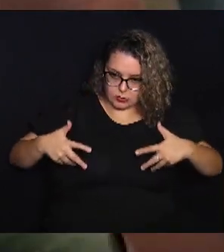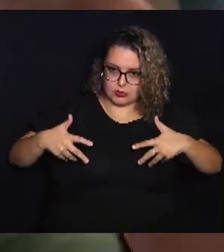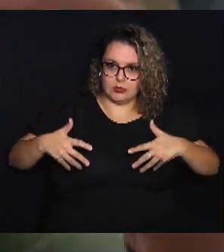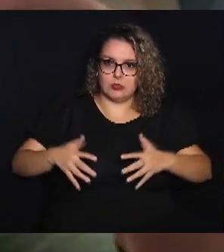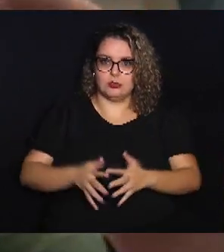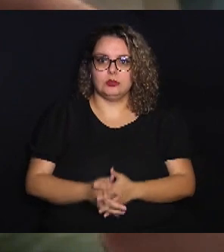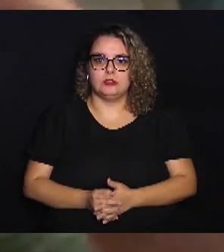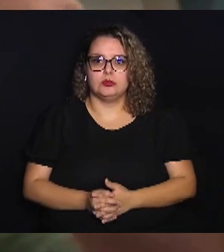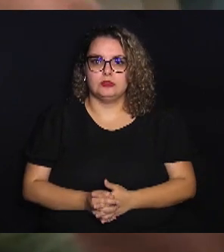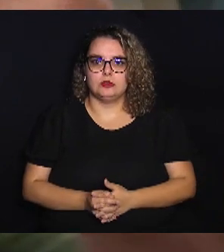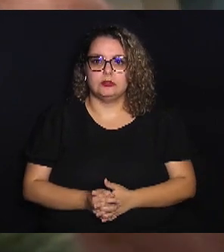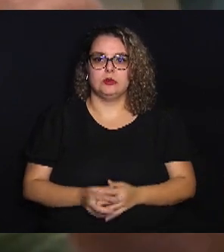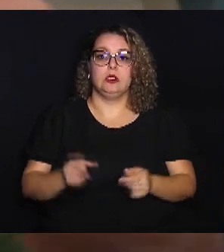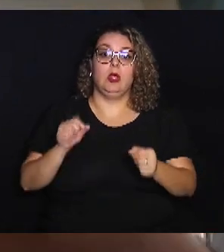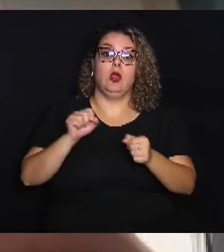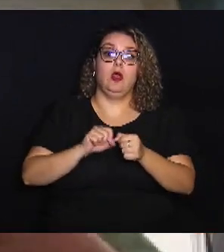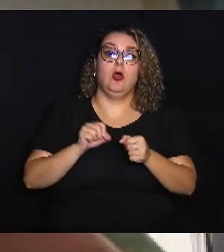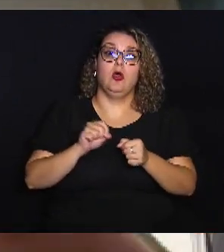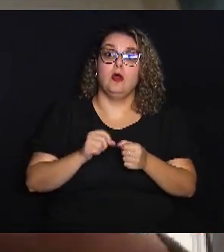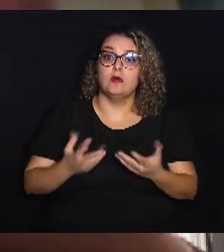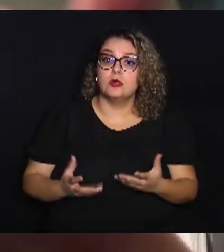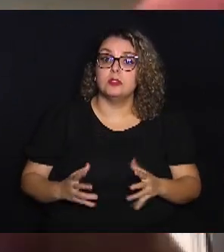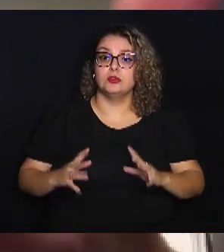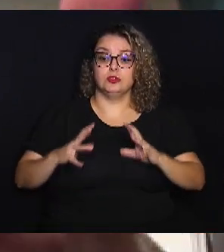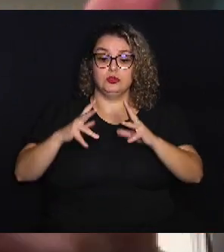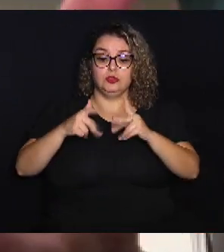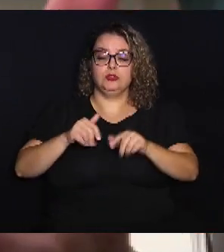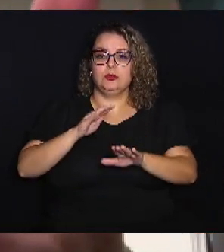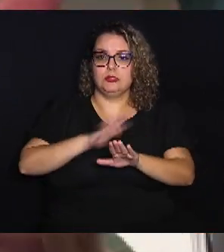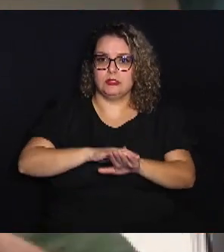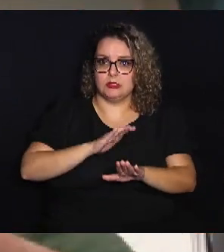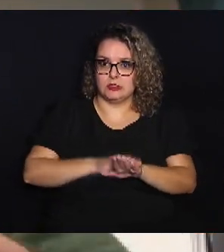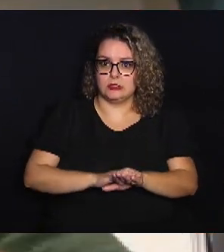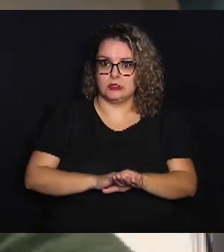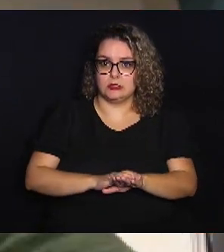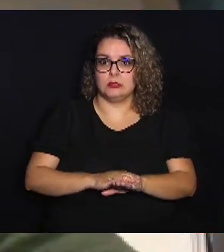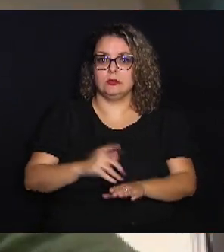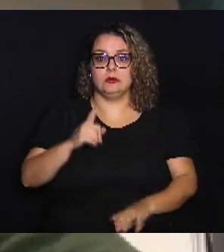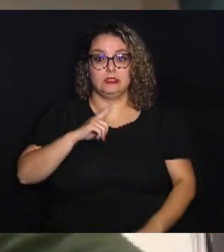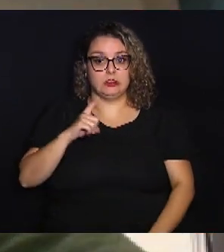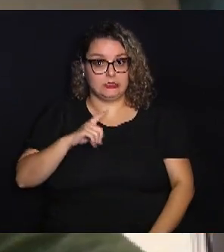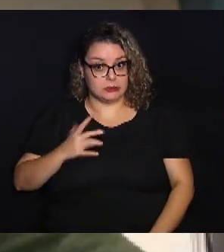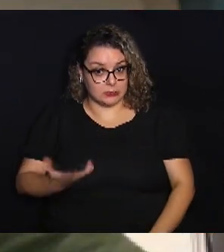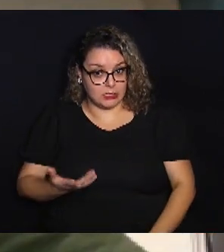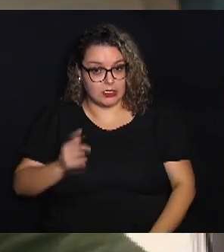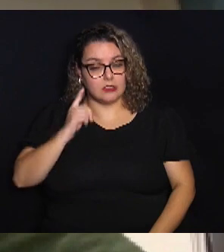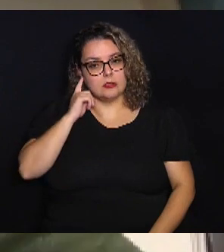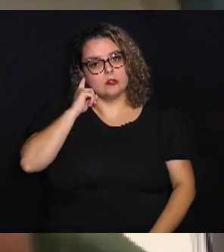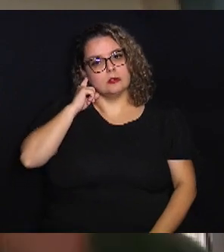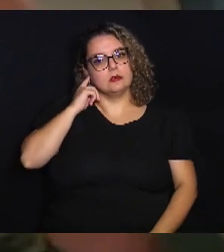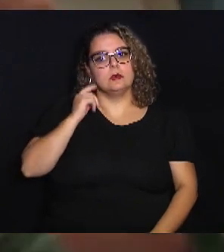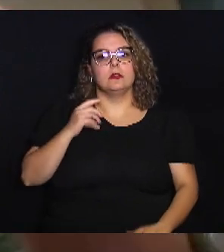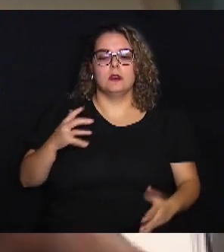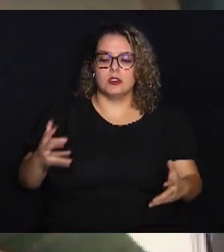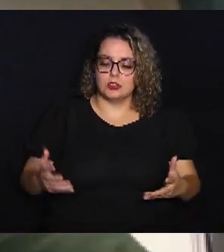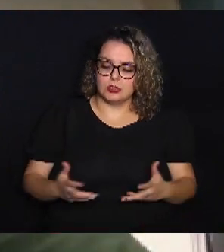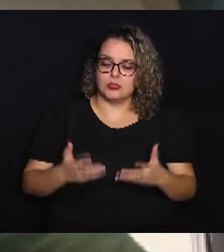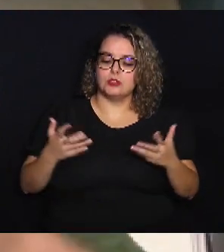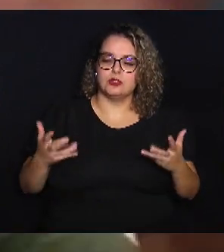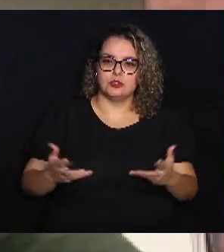a fazer todas as funções que lhe restaram e